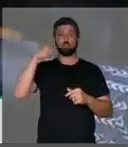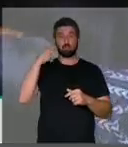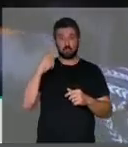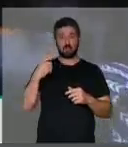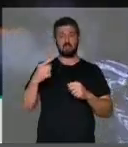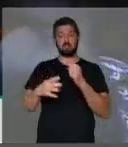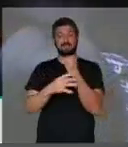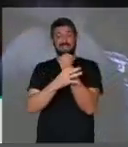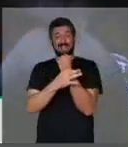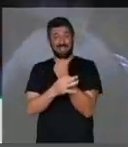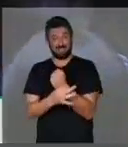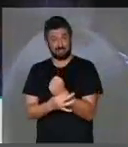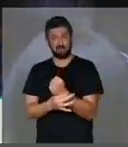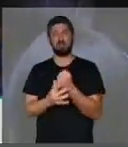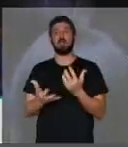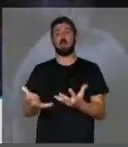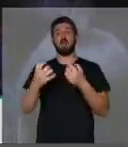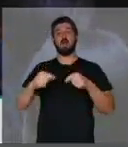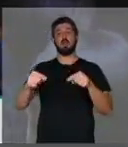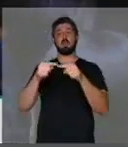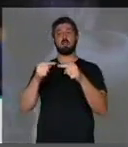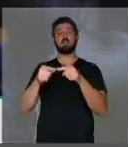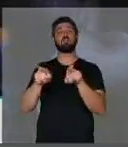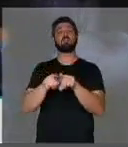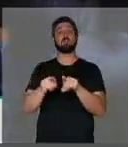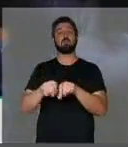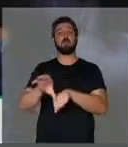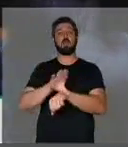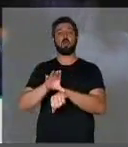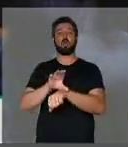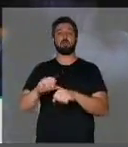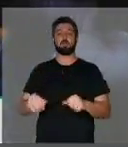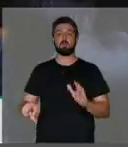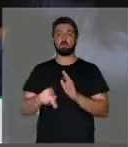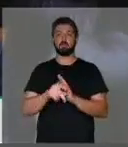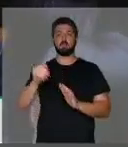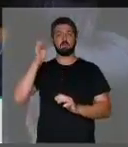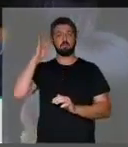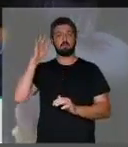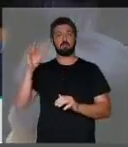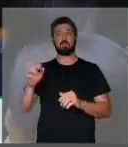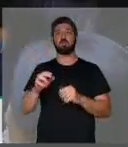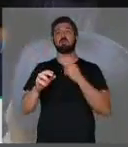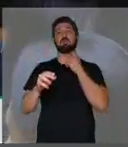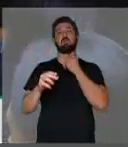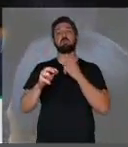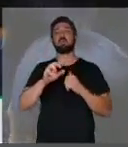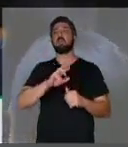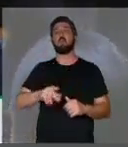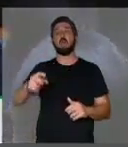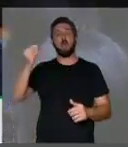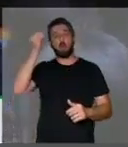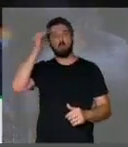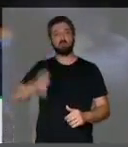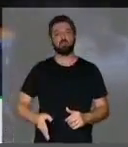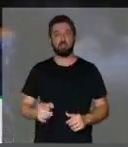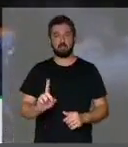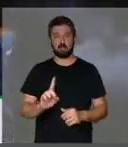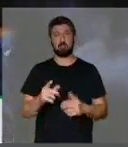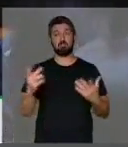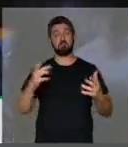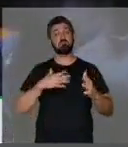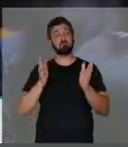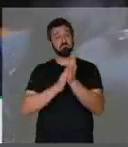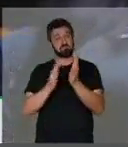garantista e atende ao comando constitucional da presunção de não culpabilidade. Portanto,